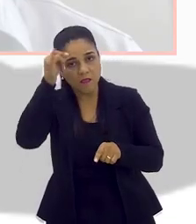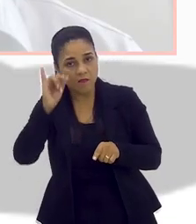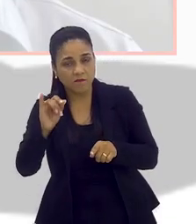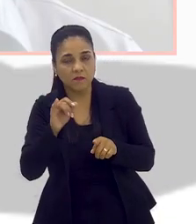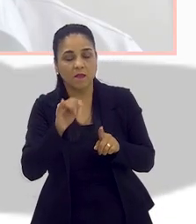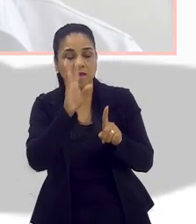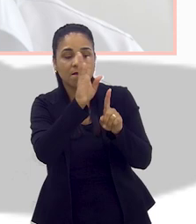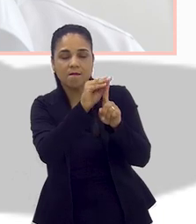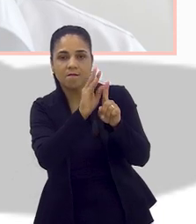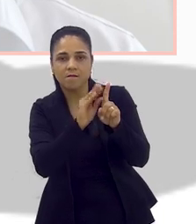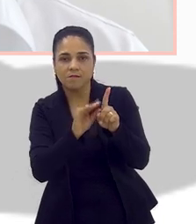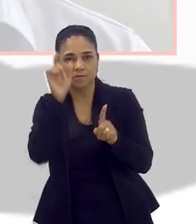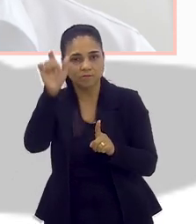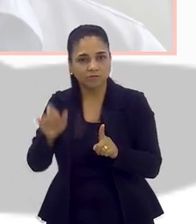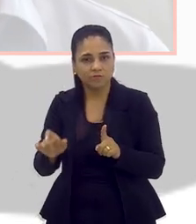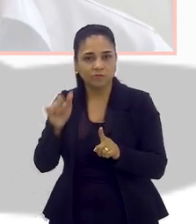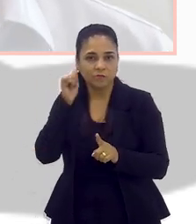exemplo?